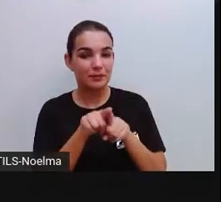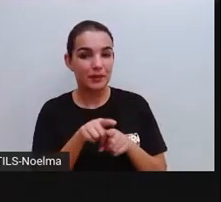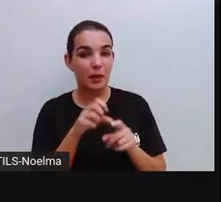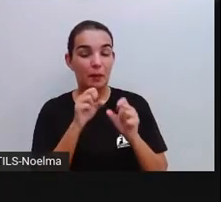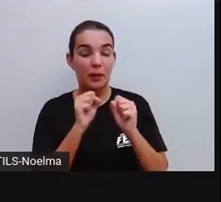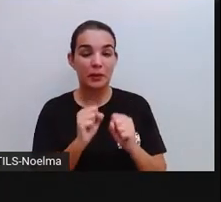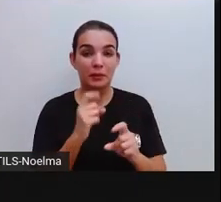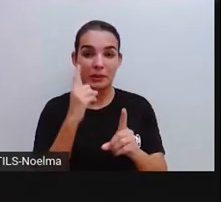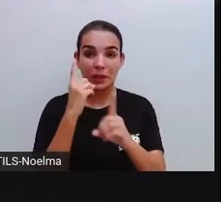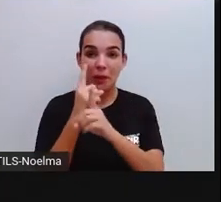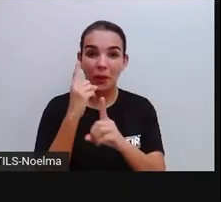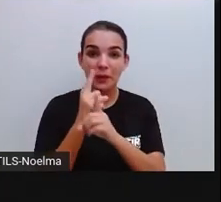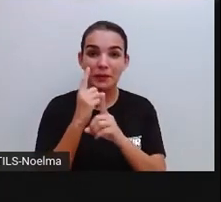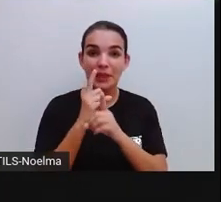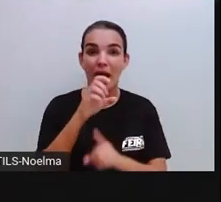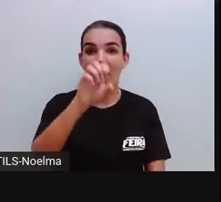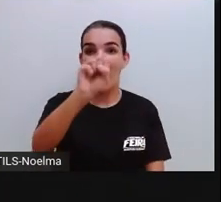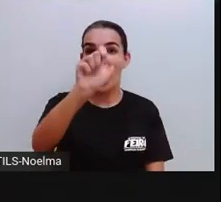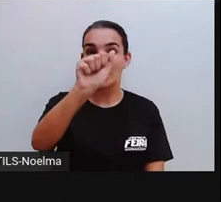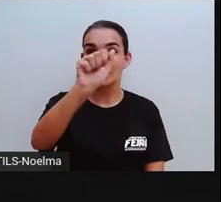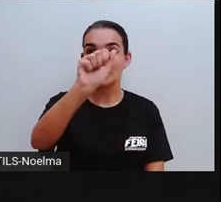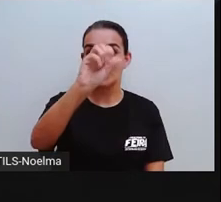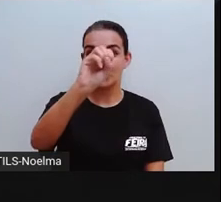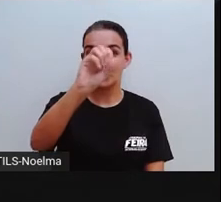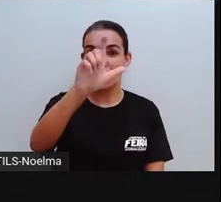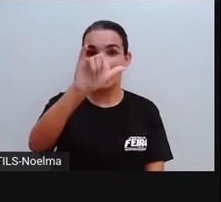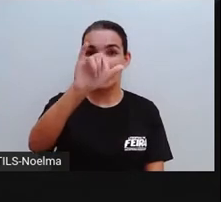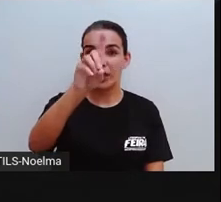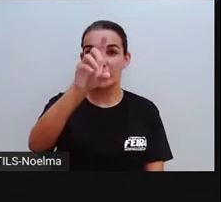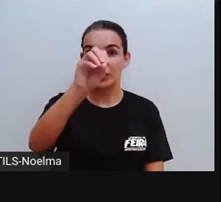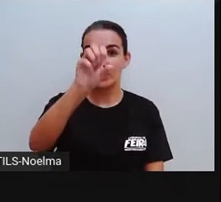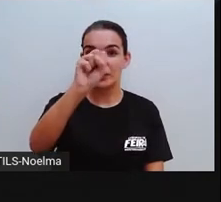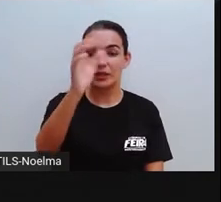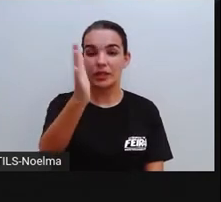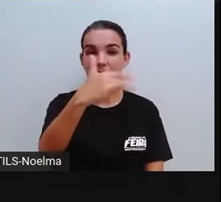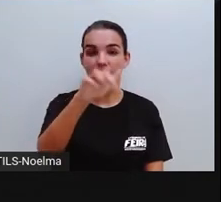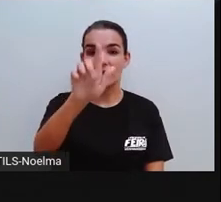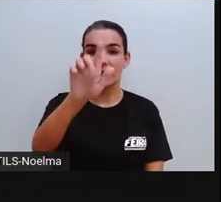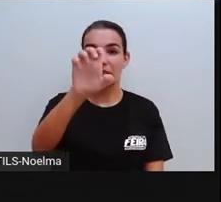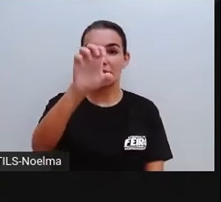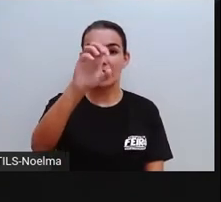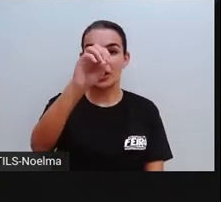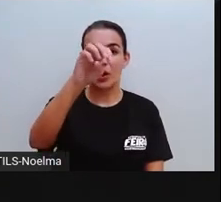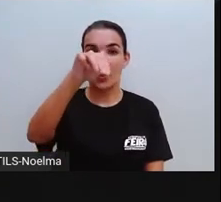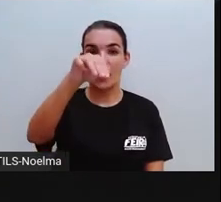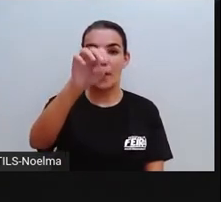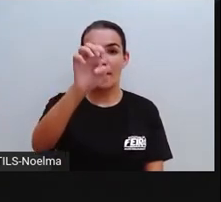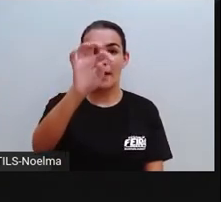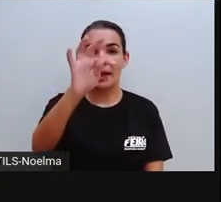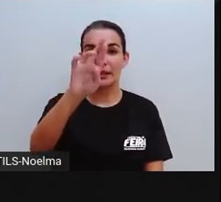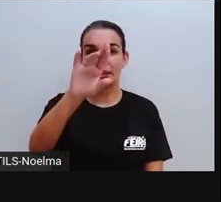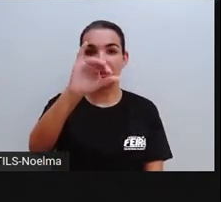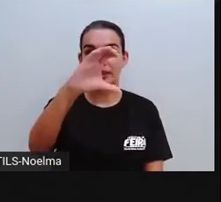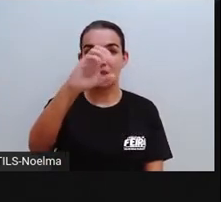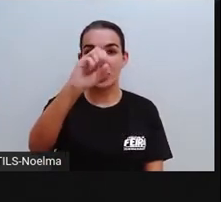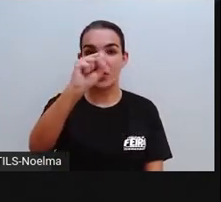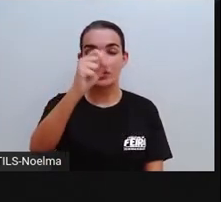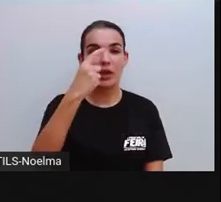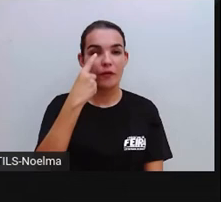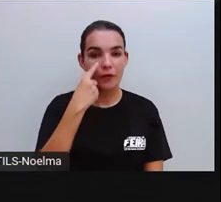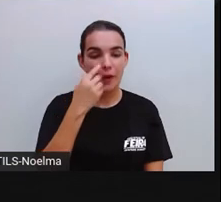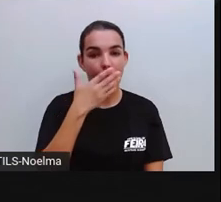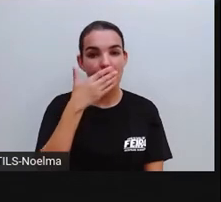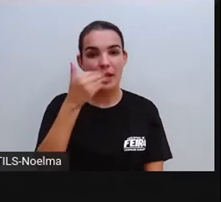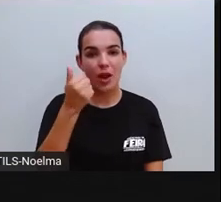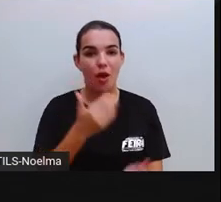podemos encontrar, ó, os sólidos geométricos. E a gente agora vai visualizar melhor essa questão do ponto de